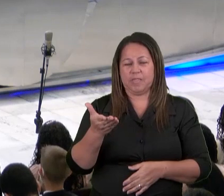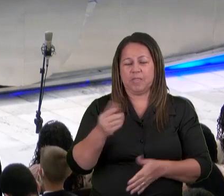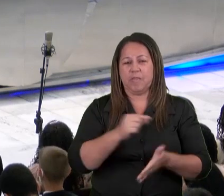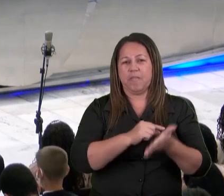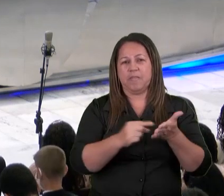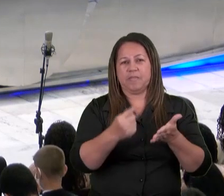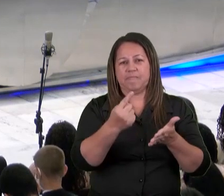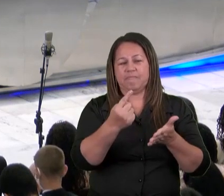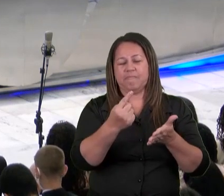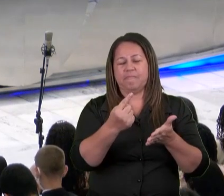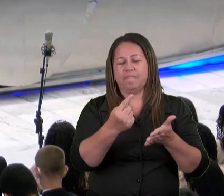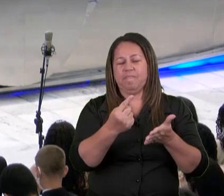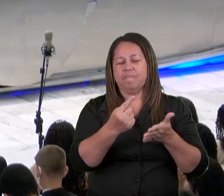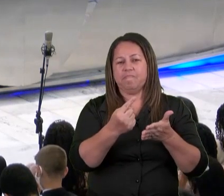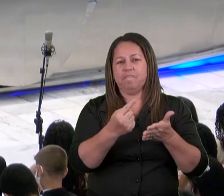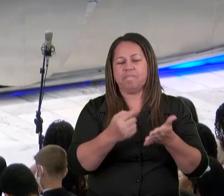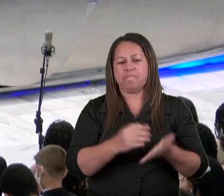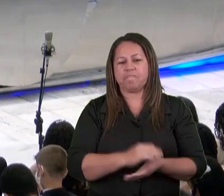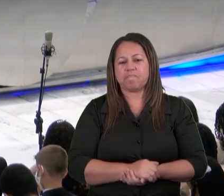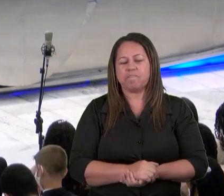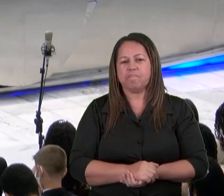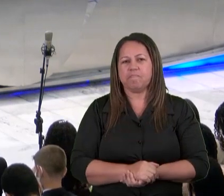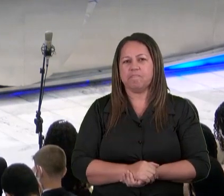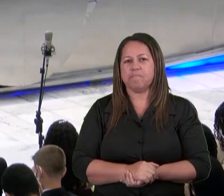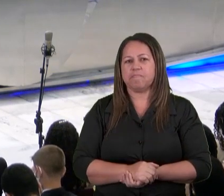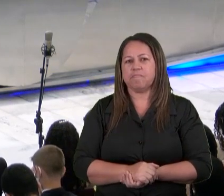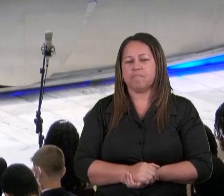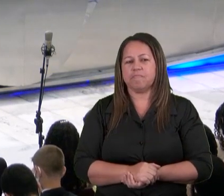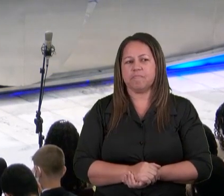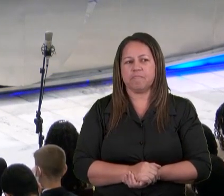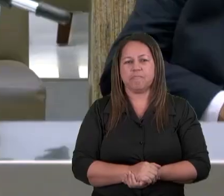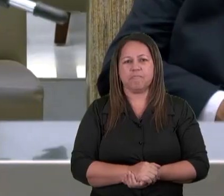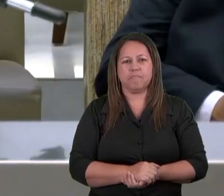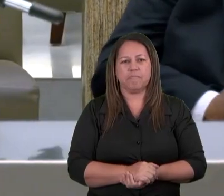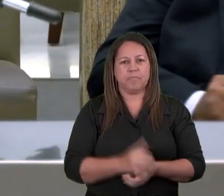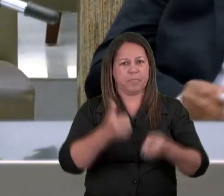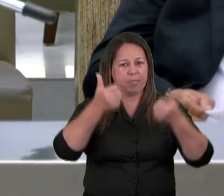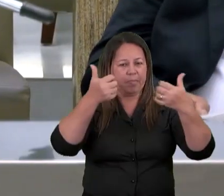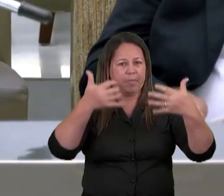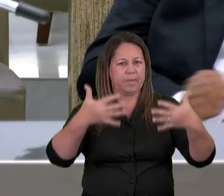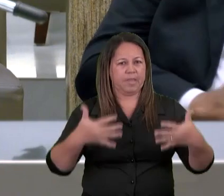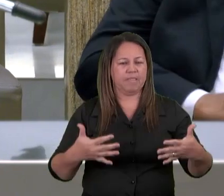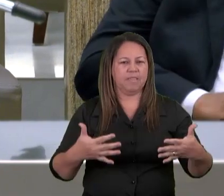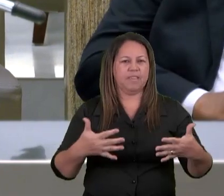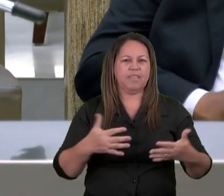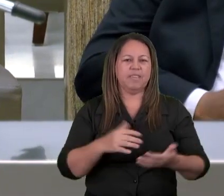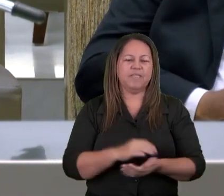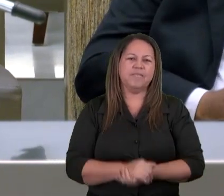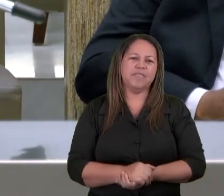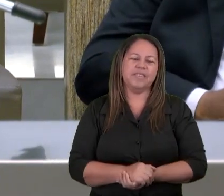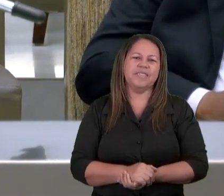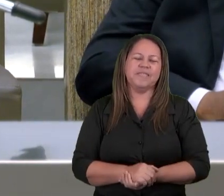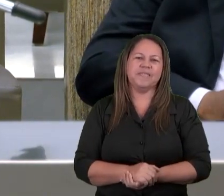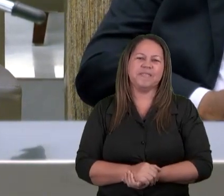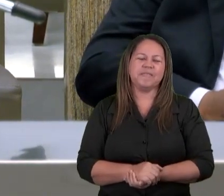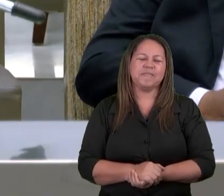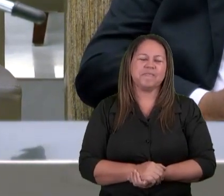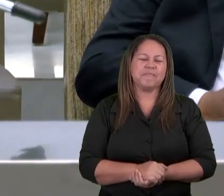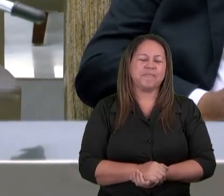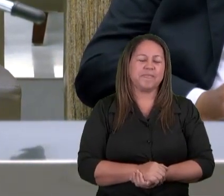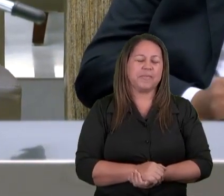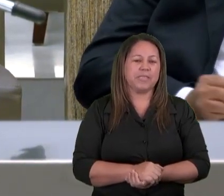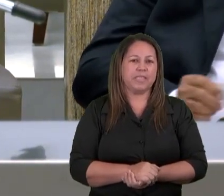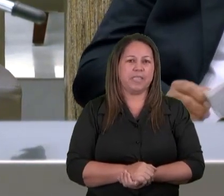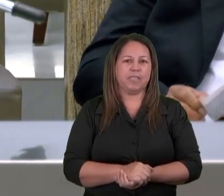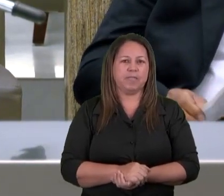a palavra de Deus nos diz E vi na destra do que estava sentado